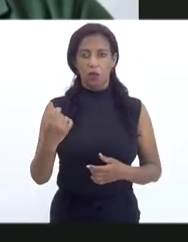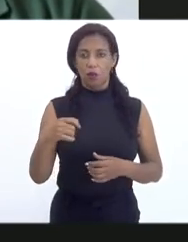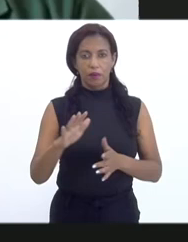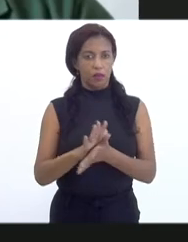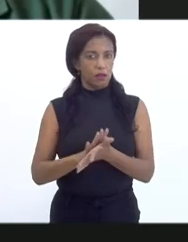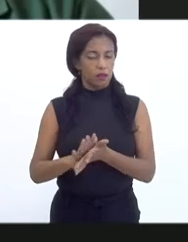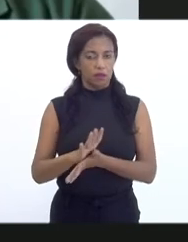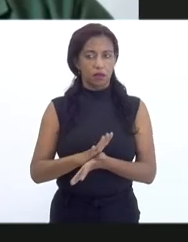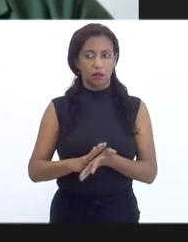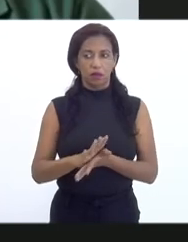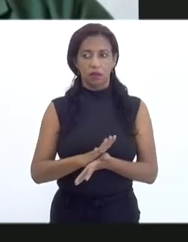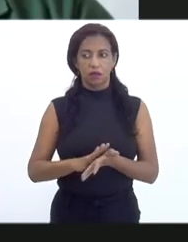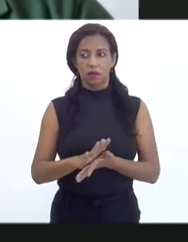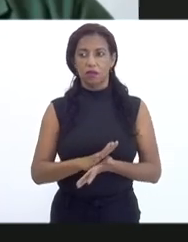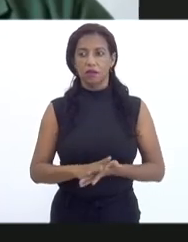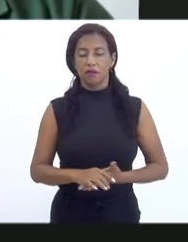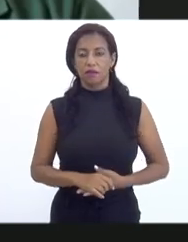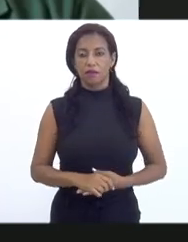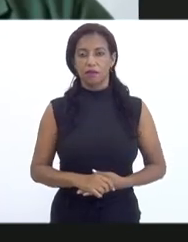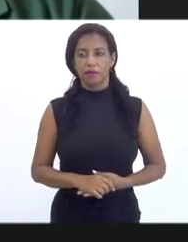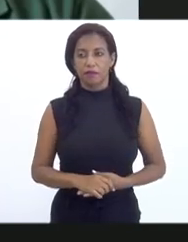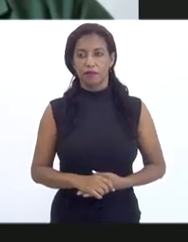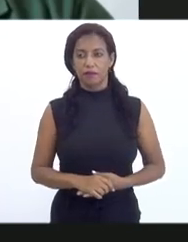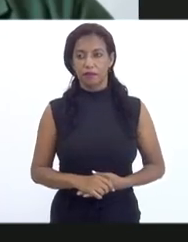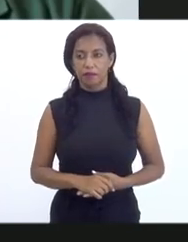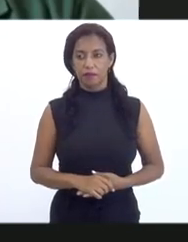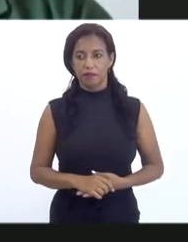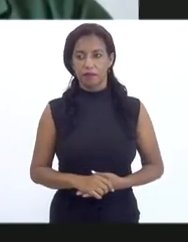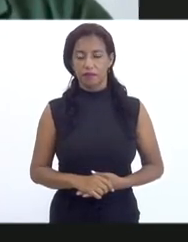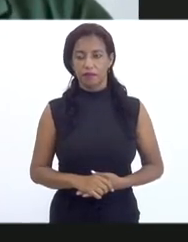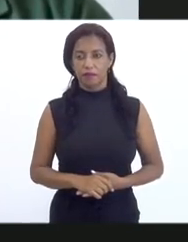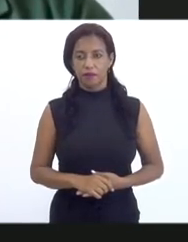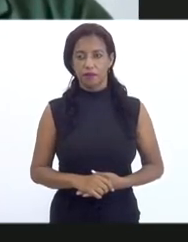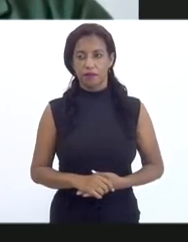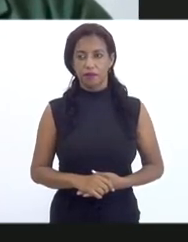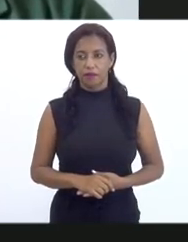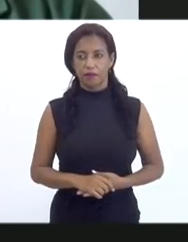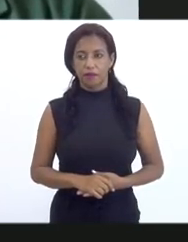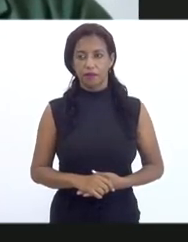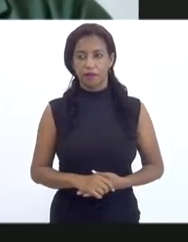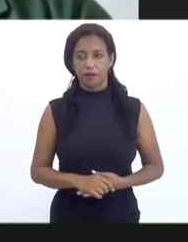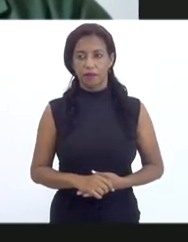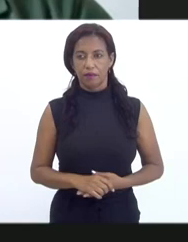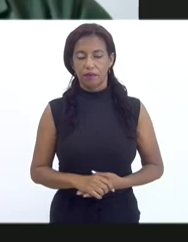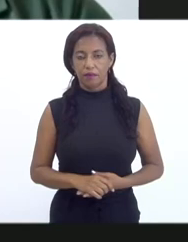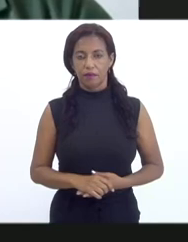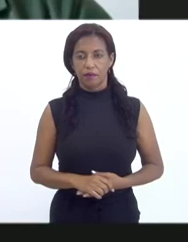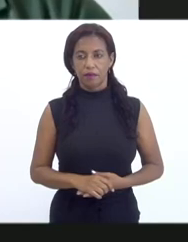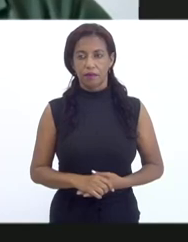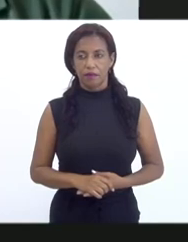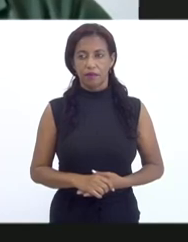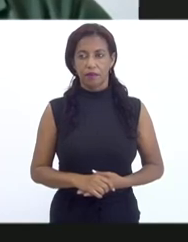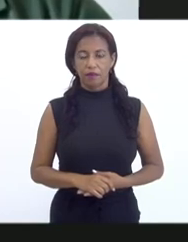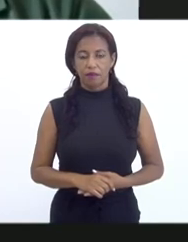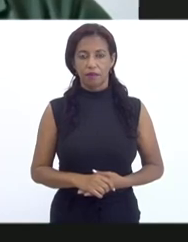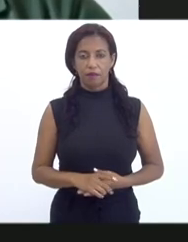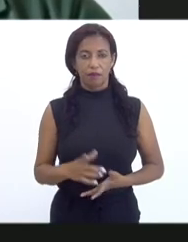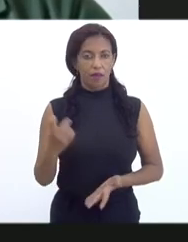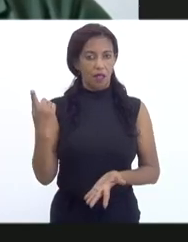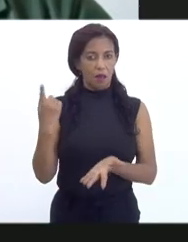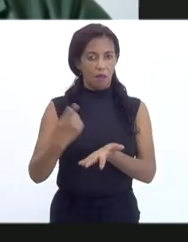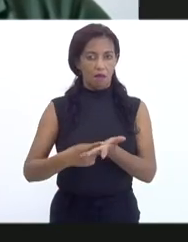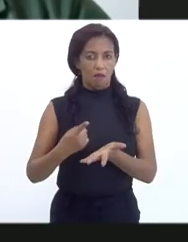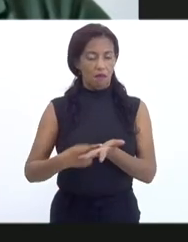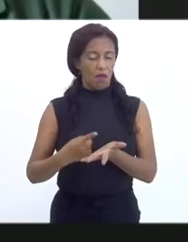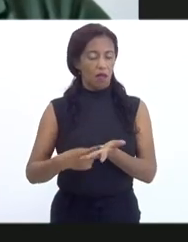nem... Faz através do Zoom, tá? Tá bom. Não nem já me contactar. Pode deixar marcado. Não precisa nem